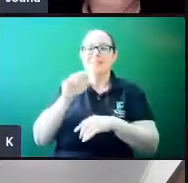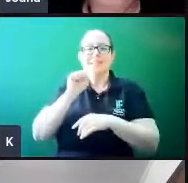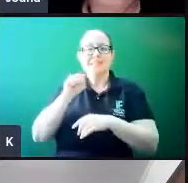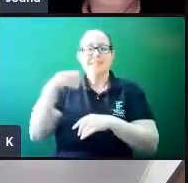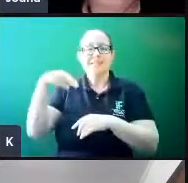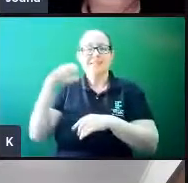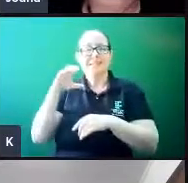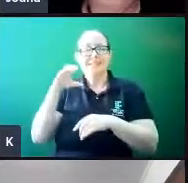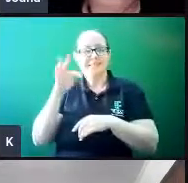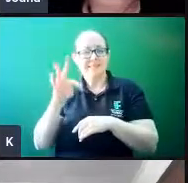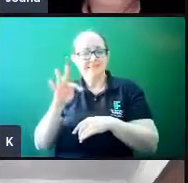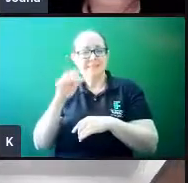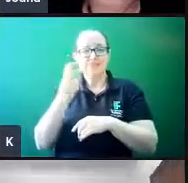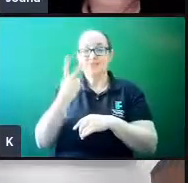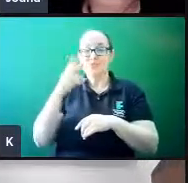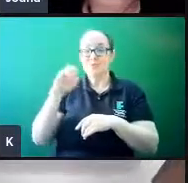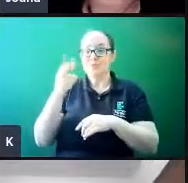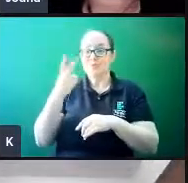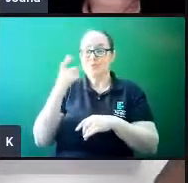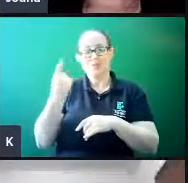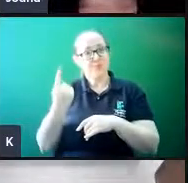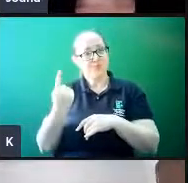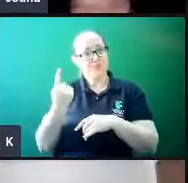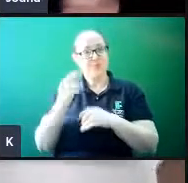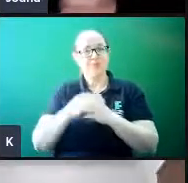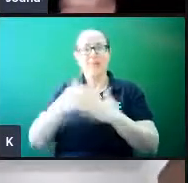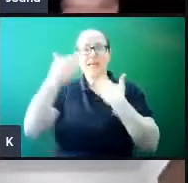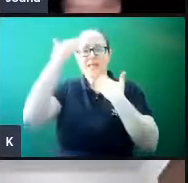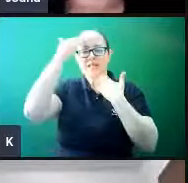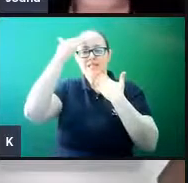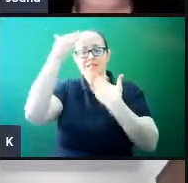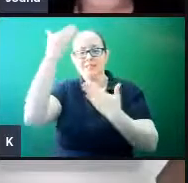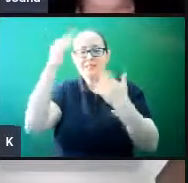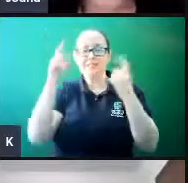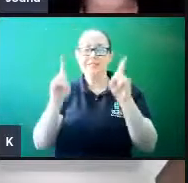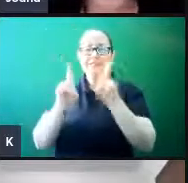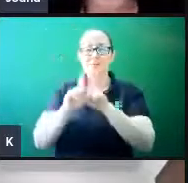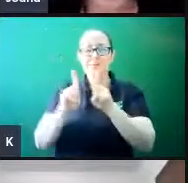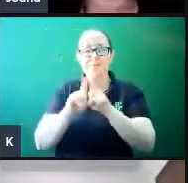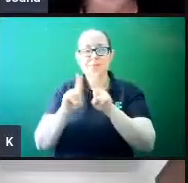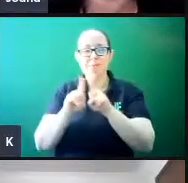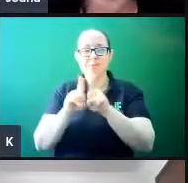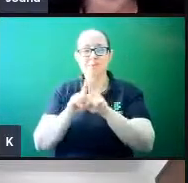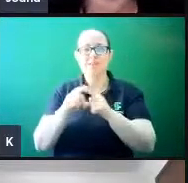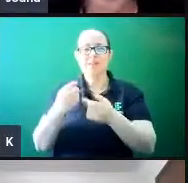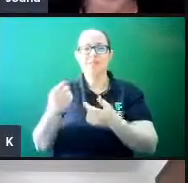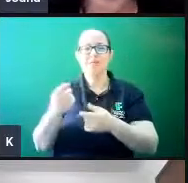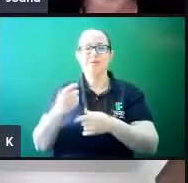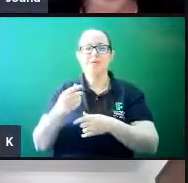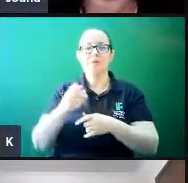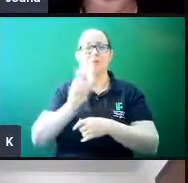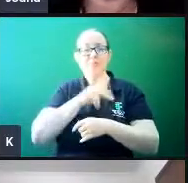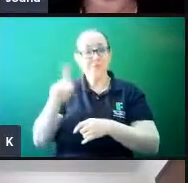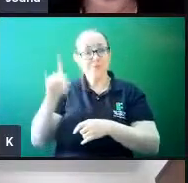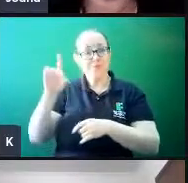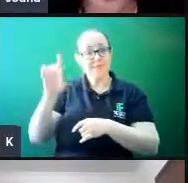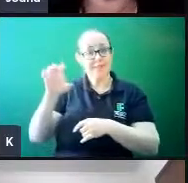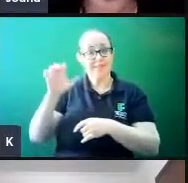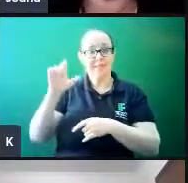2021. Agradecer aí, já inicialmente, as palavras do professor Délcio,